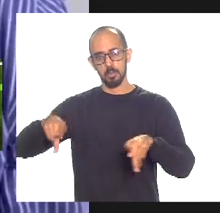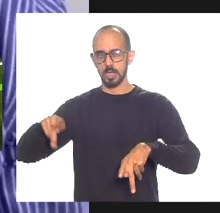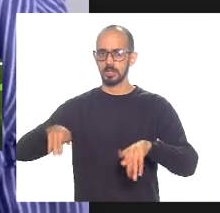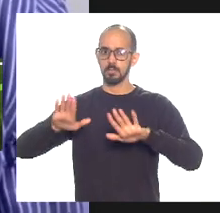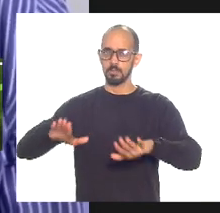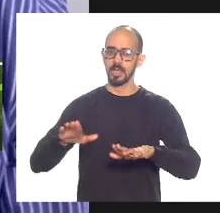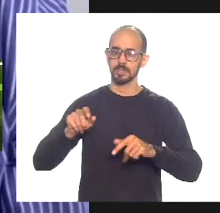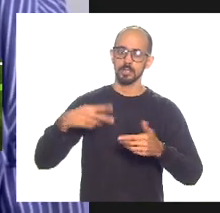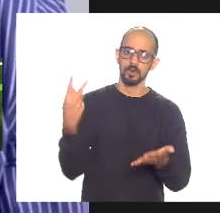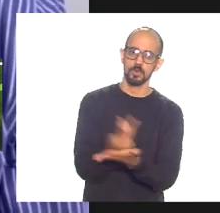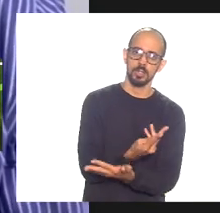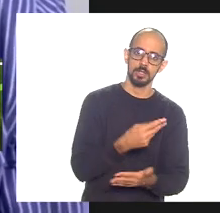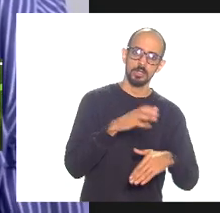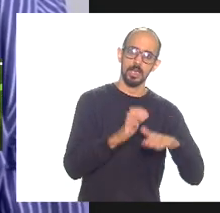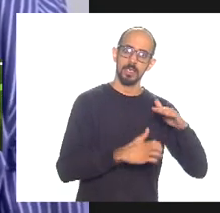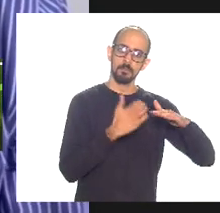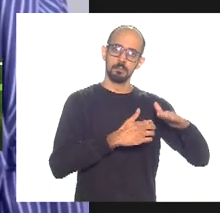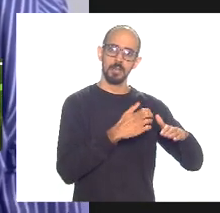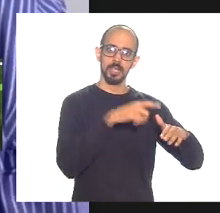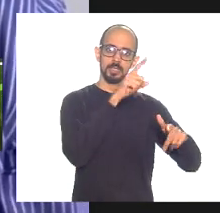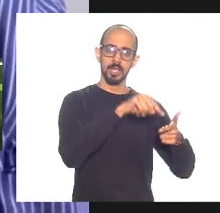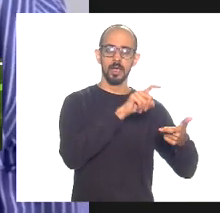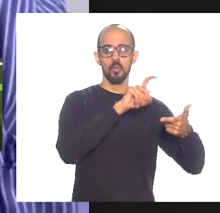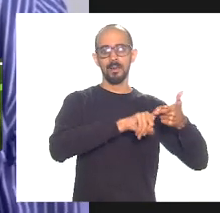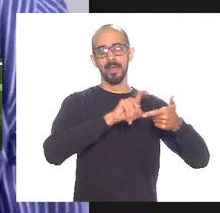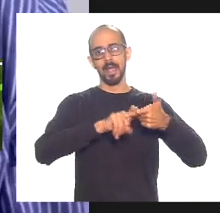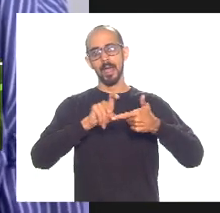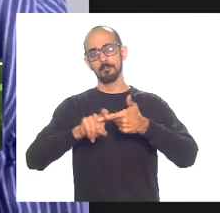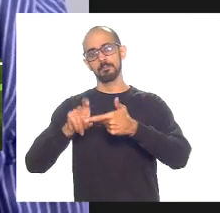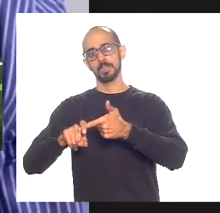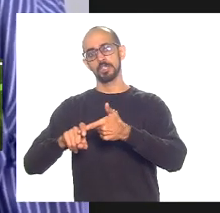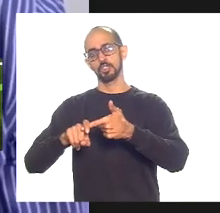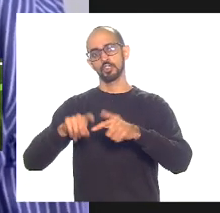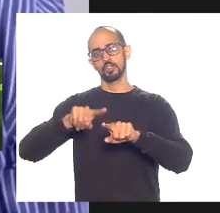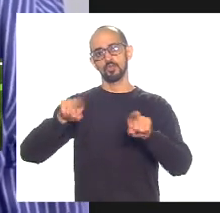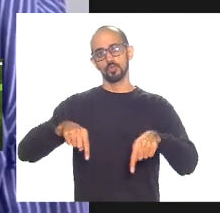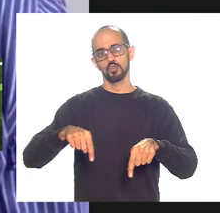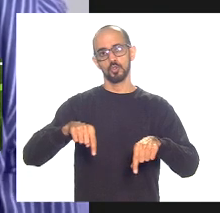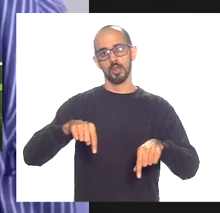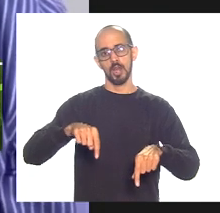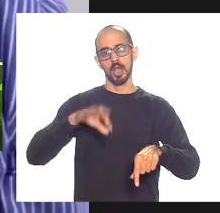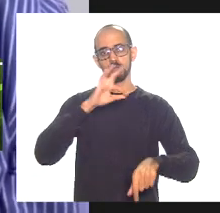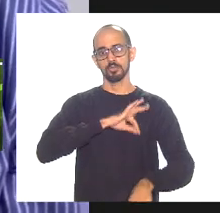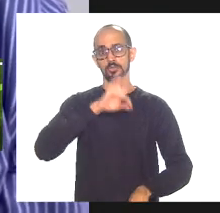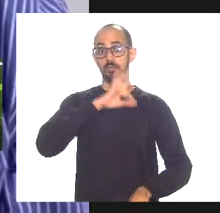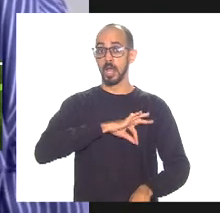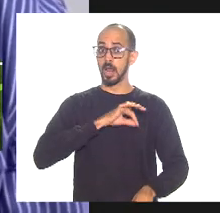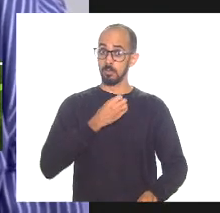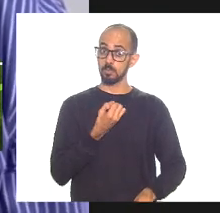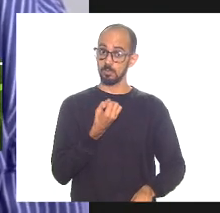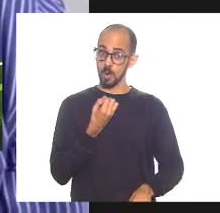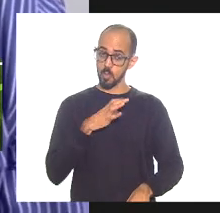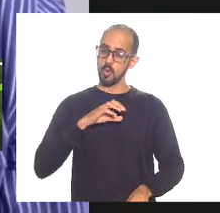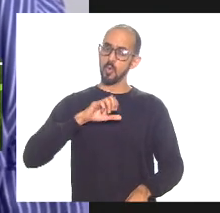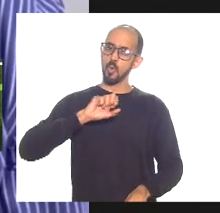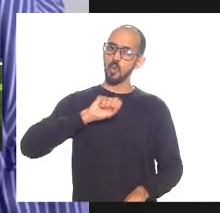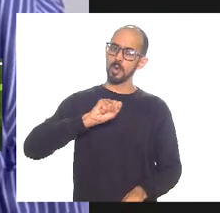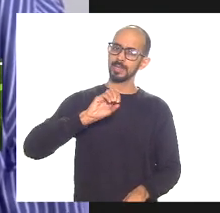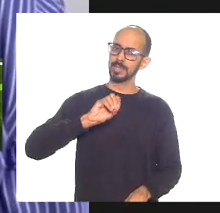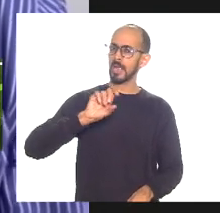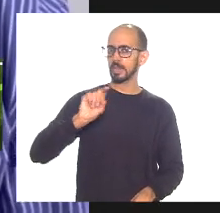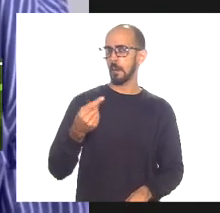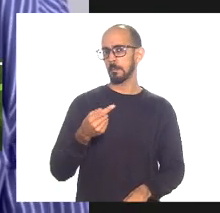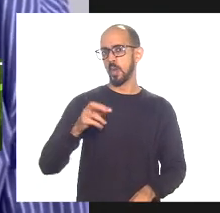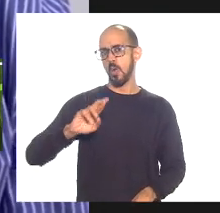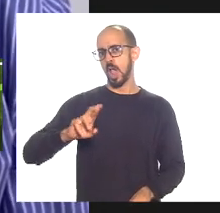aquela empresa ela é usada como uma cabideira de emprego com altos salários ali dentro tem pessoas ganhando 70, 80 mil reais